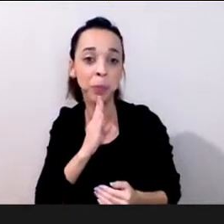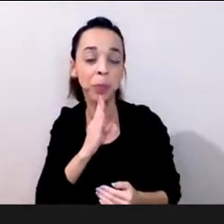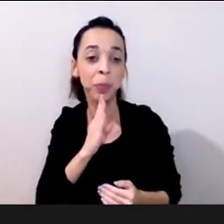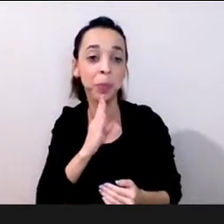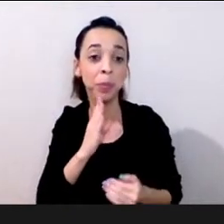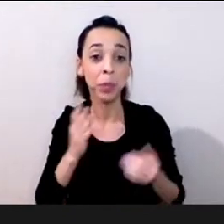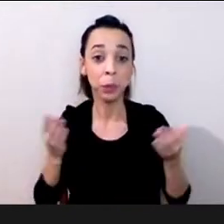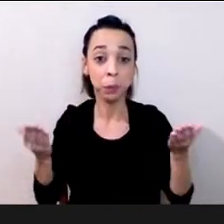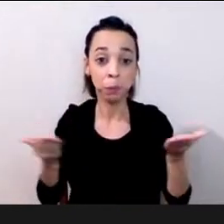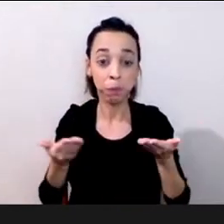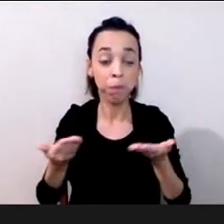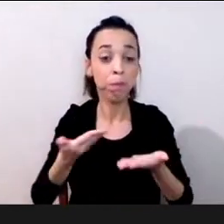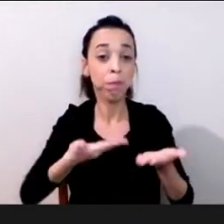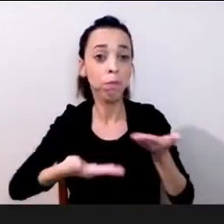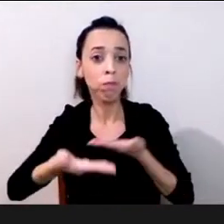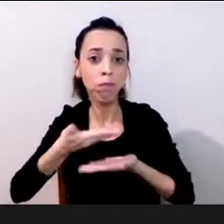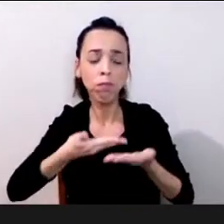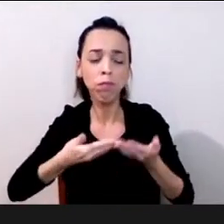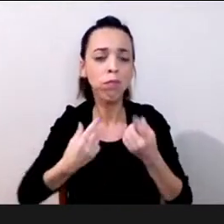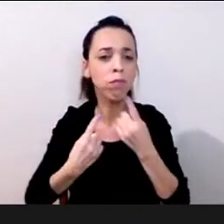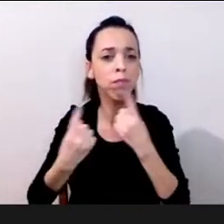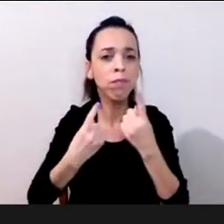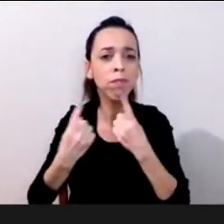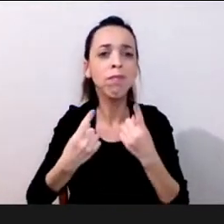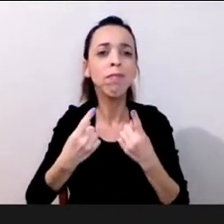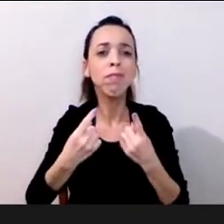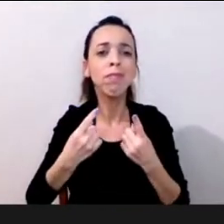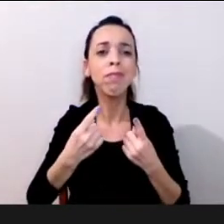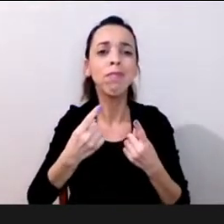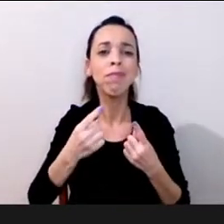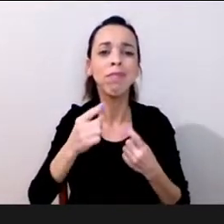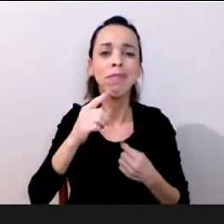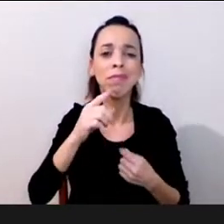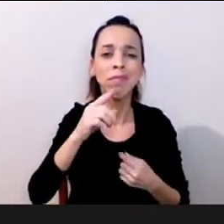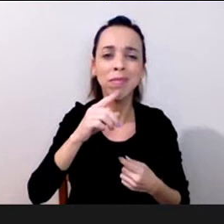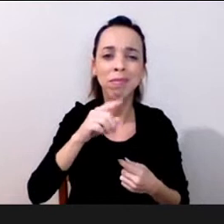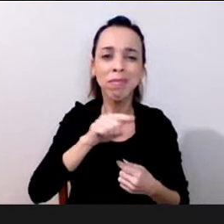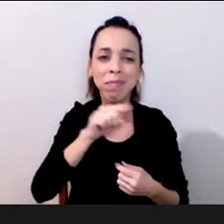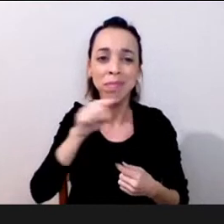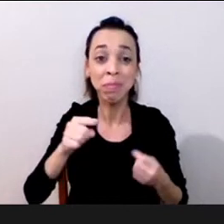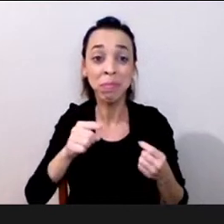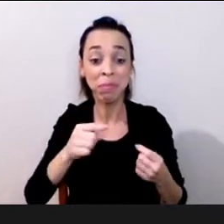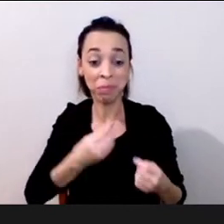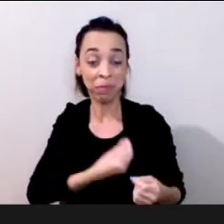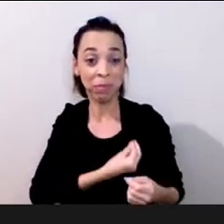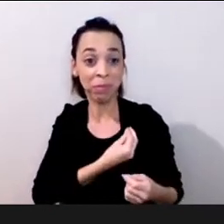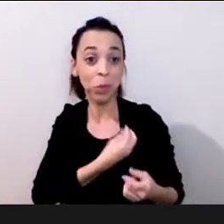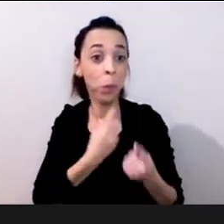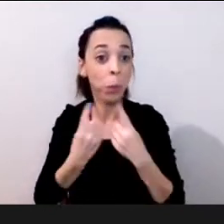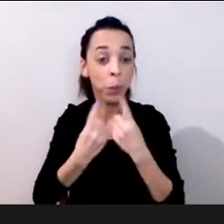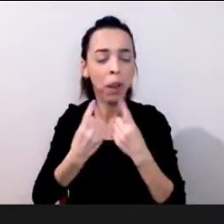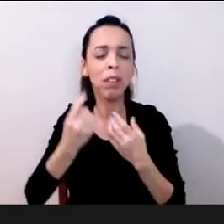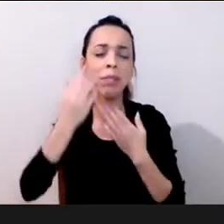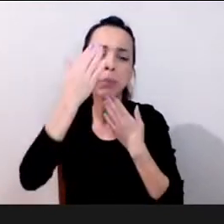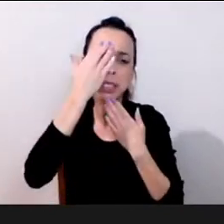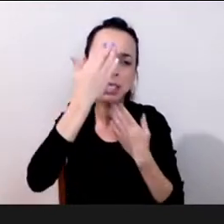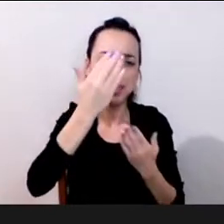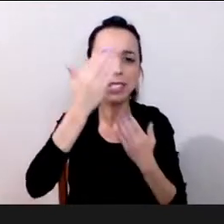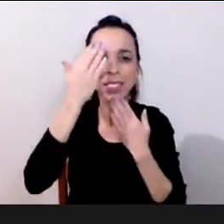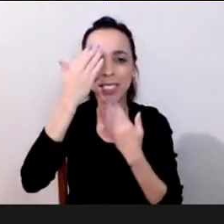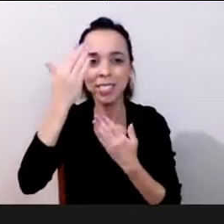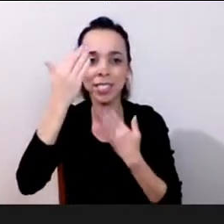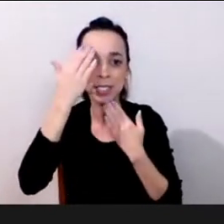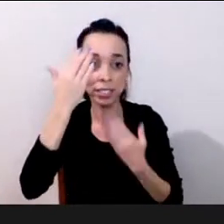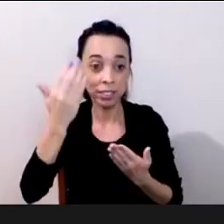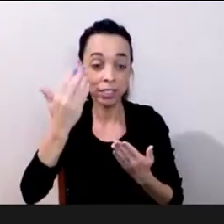importante porque a gente precisa conhecer o Senac hoje tem 75 anos e ele também foi